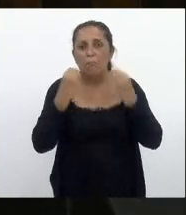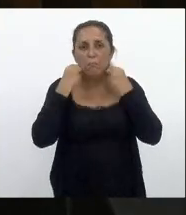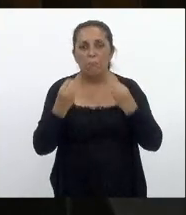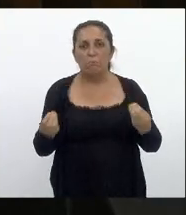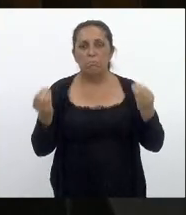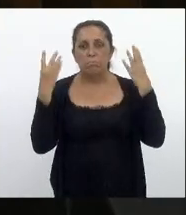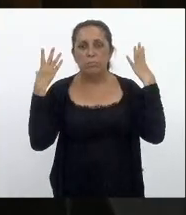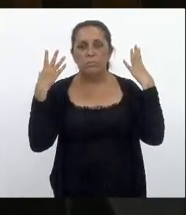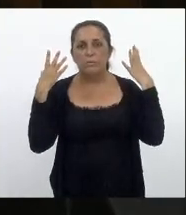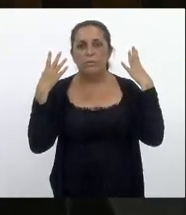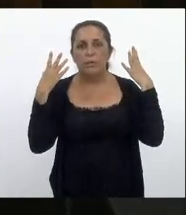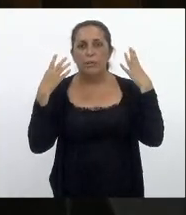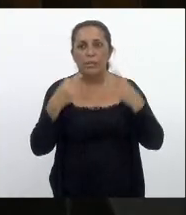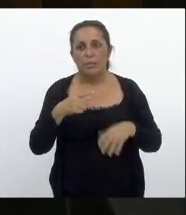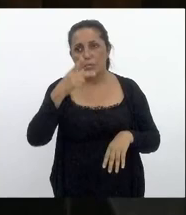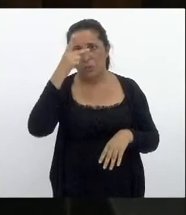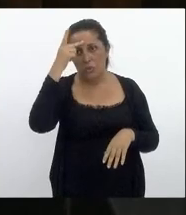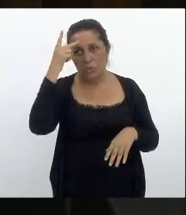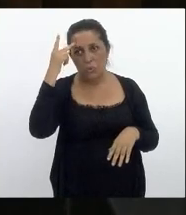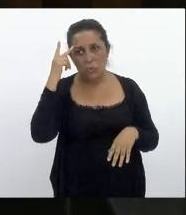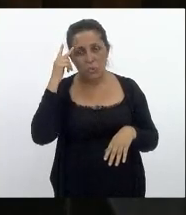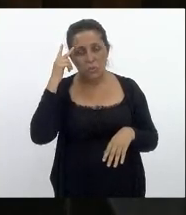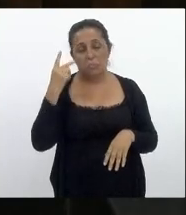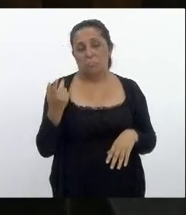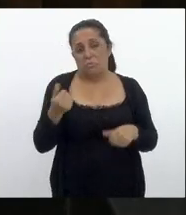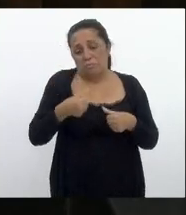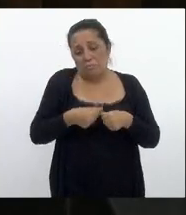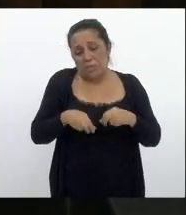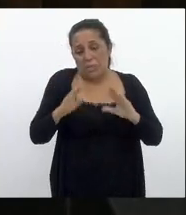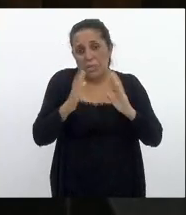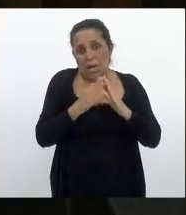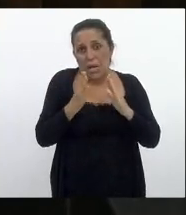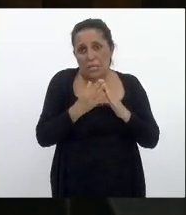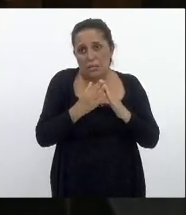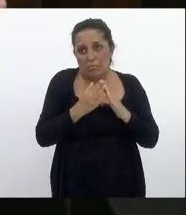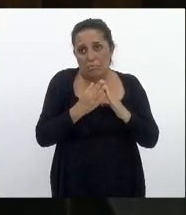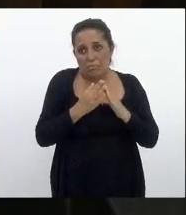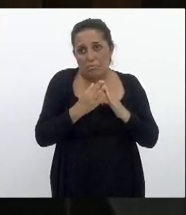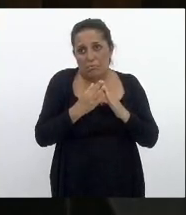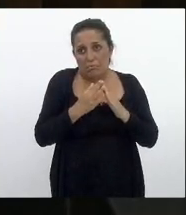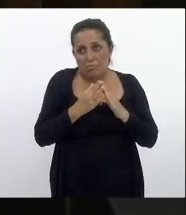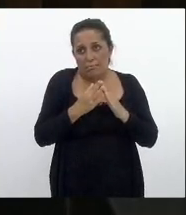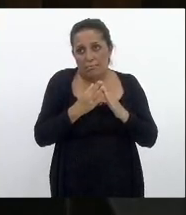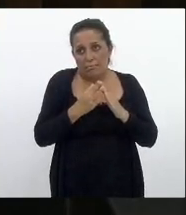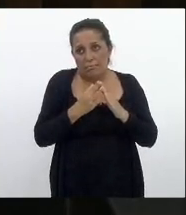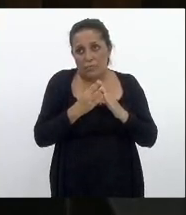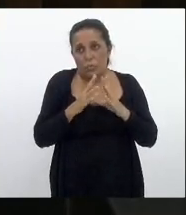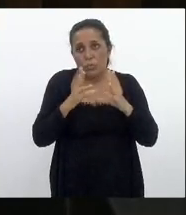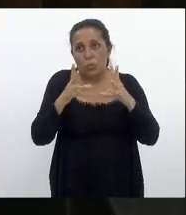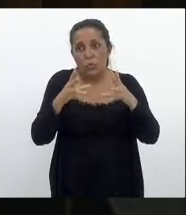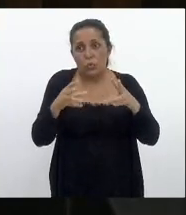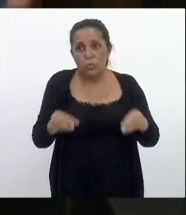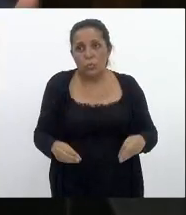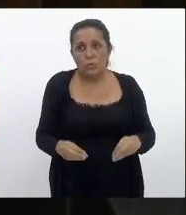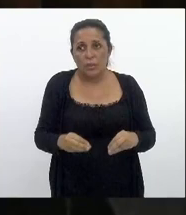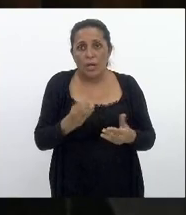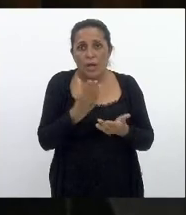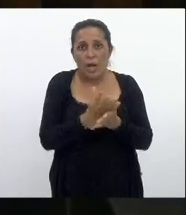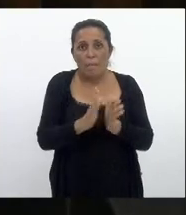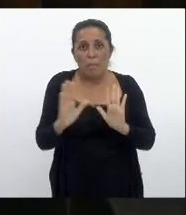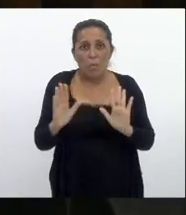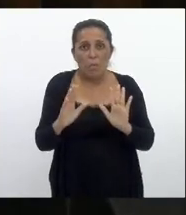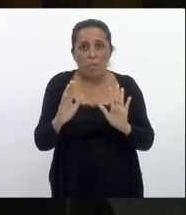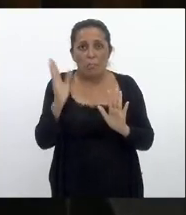a turma do hashtag fica em casa trancou todo mundo em casa todo mundo acabaram com a economia do